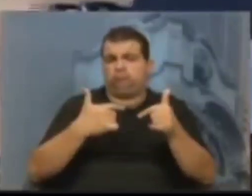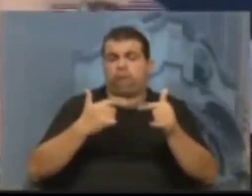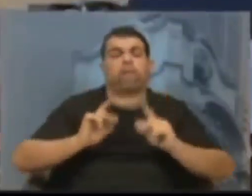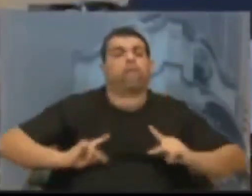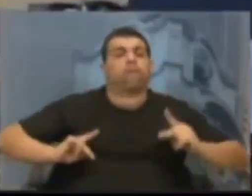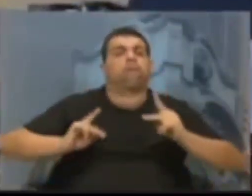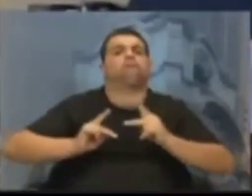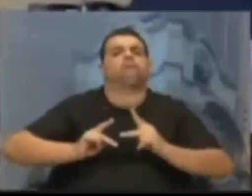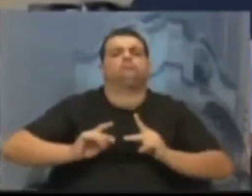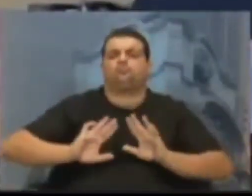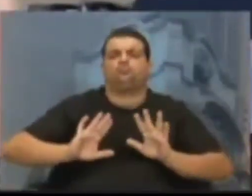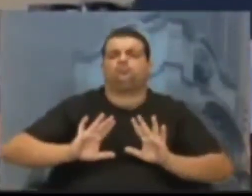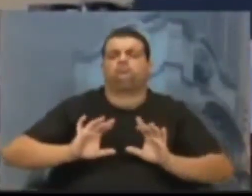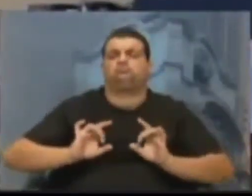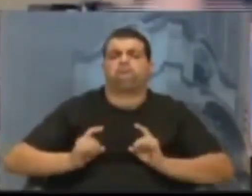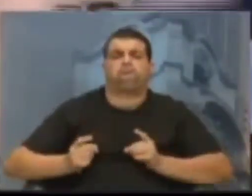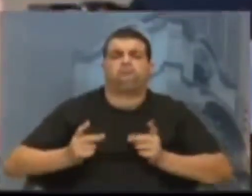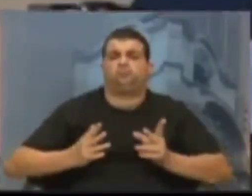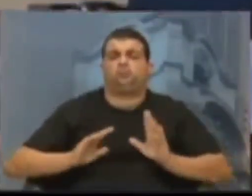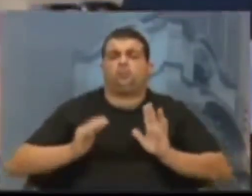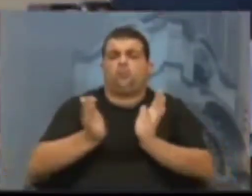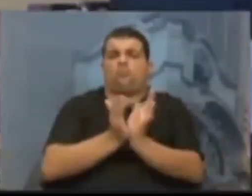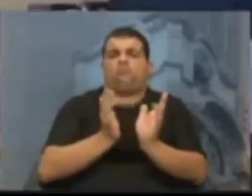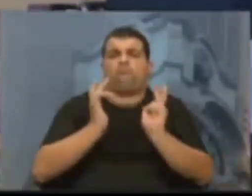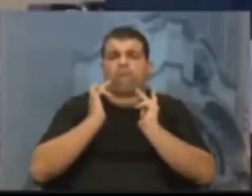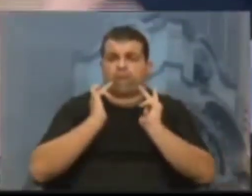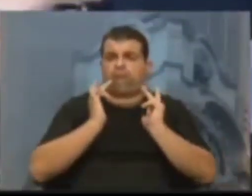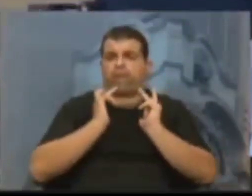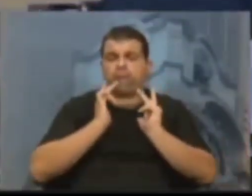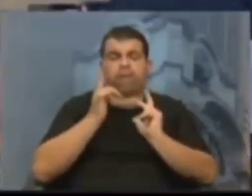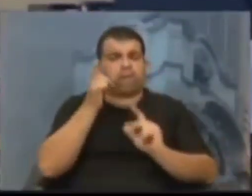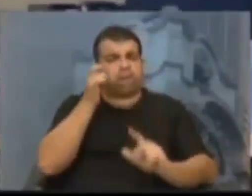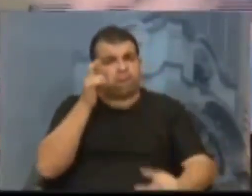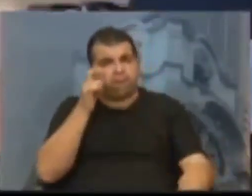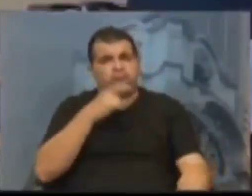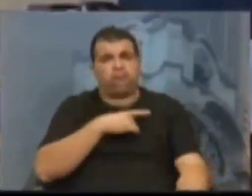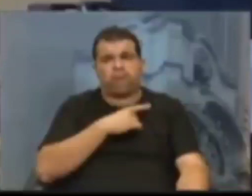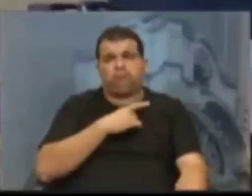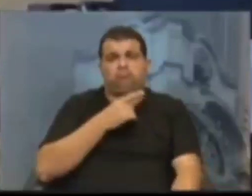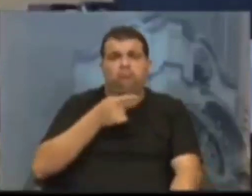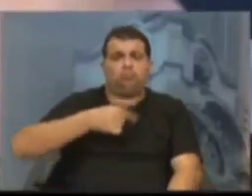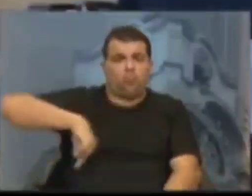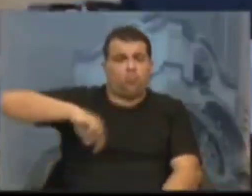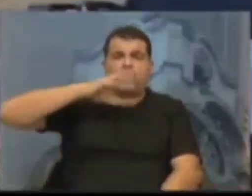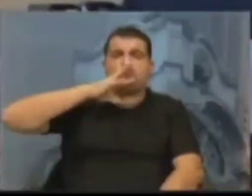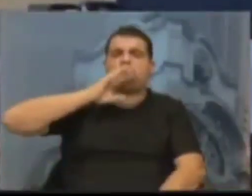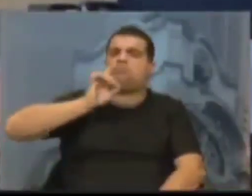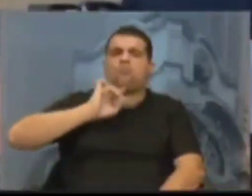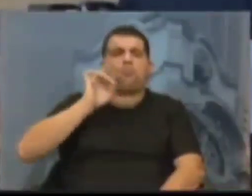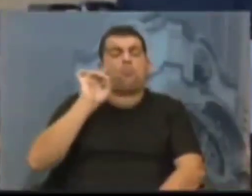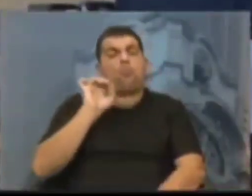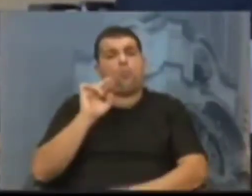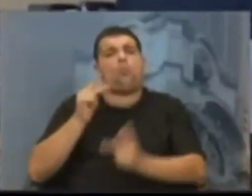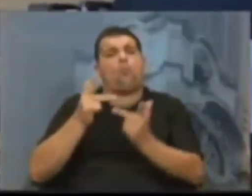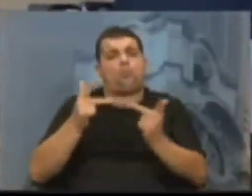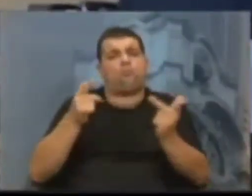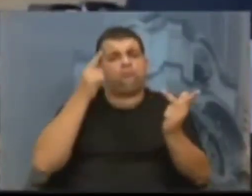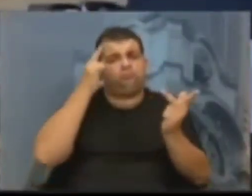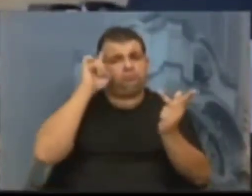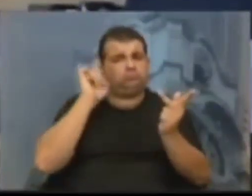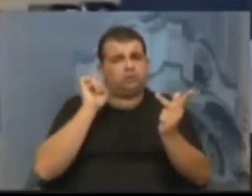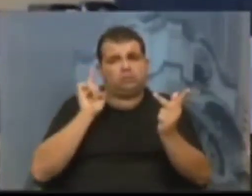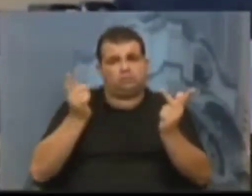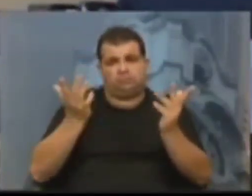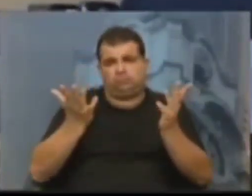não simplesmente entregando para iniciativa privada porque, sei lá, tem interesses aí que nós não conhecemos ou vinculações que nós não conhecemos ainda,